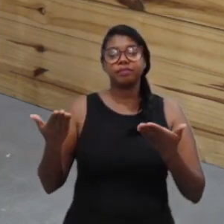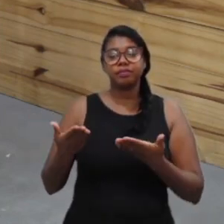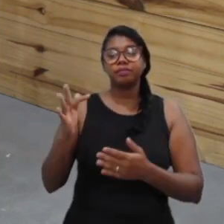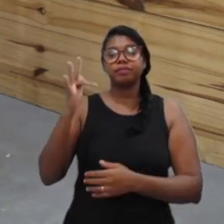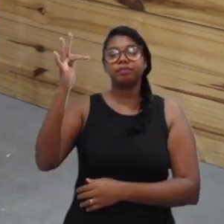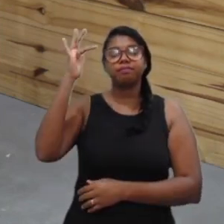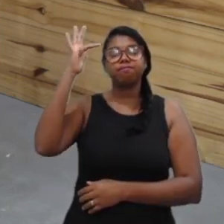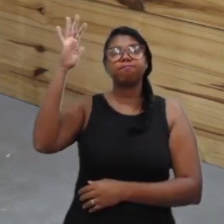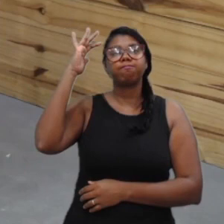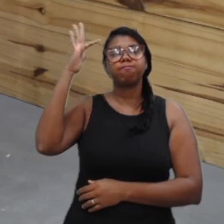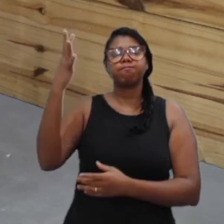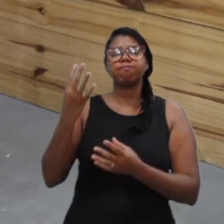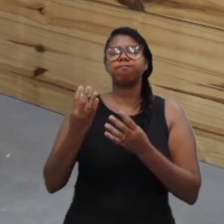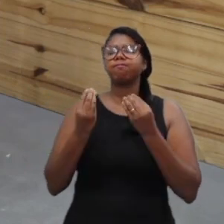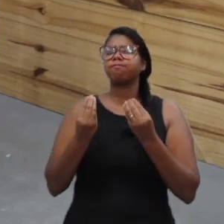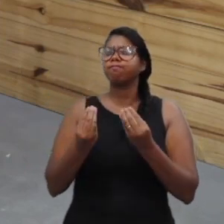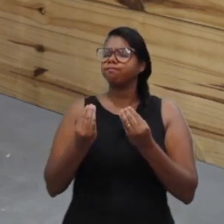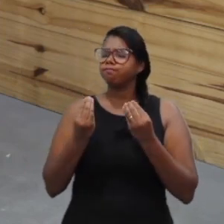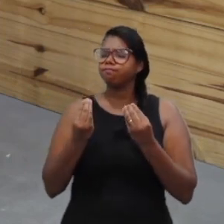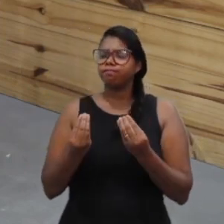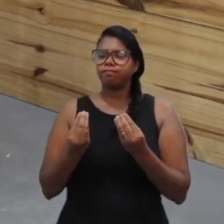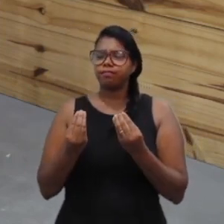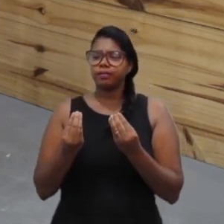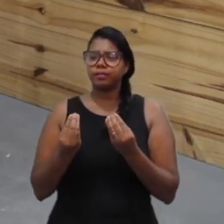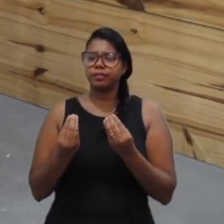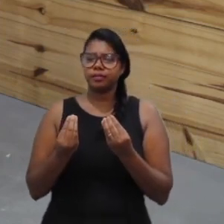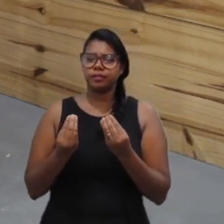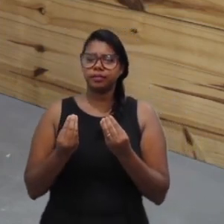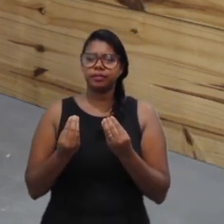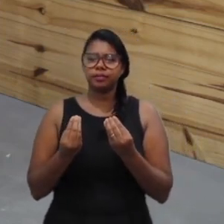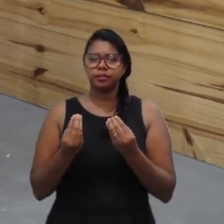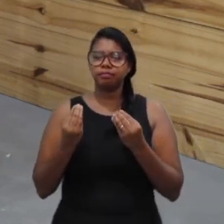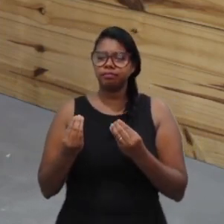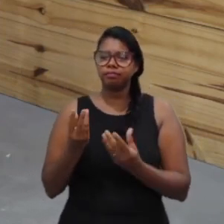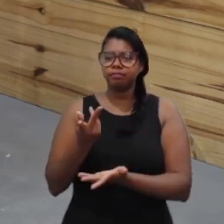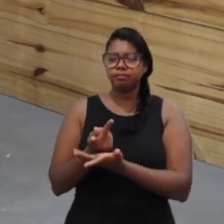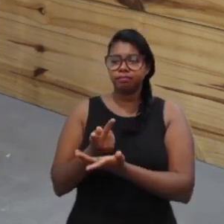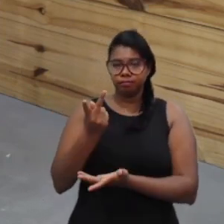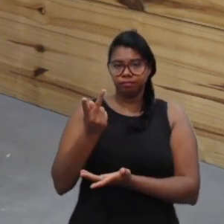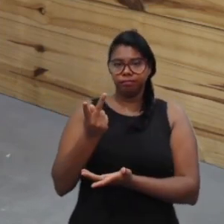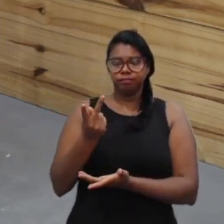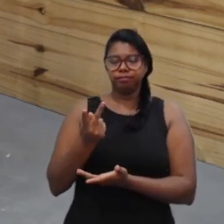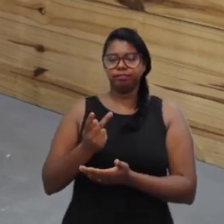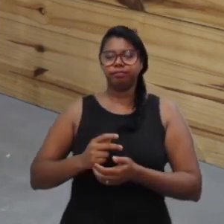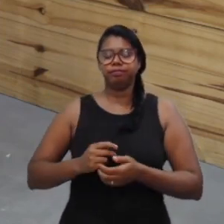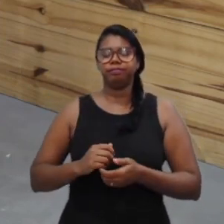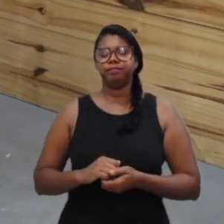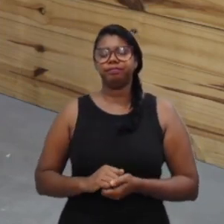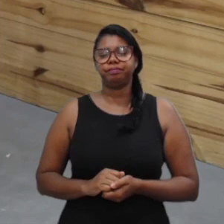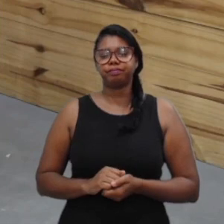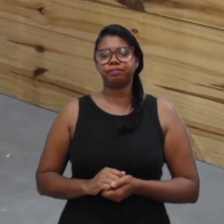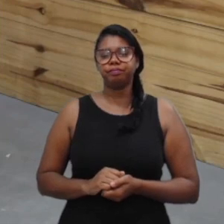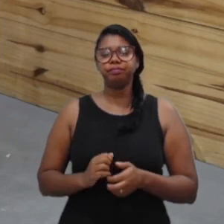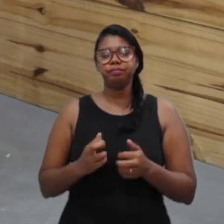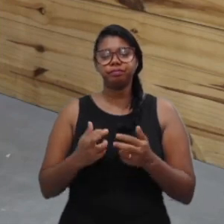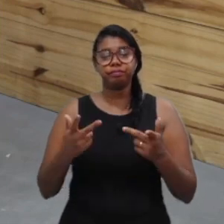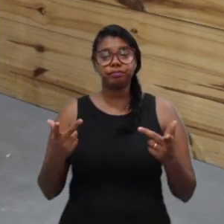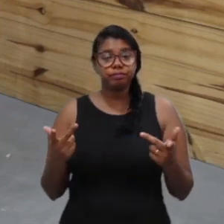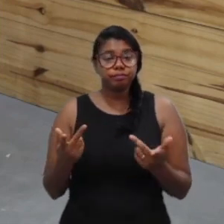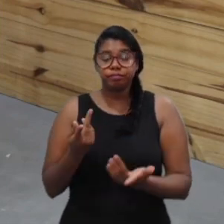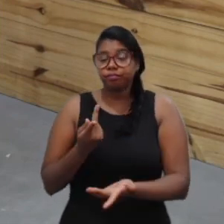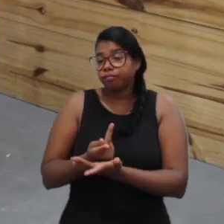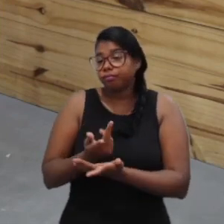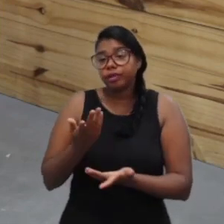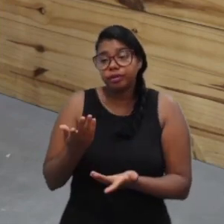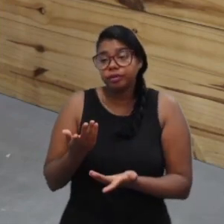Imaginar como aquilo ali pode repercutir. Lógico que há coisas que são imprevisíveis,